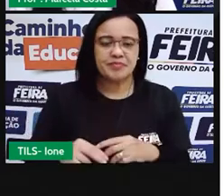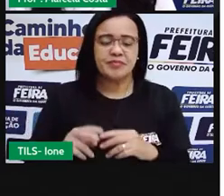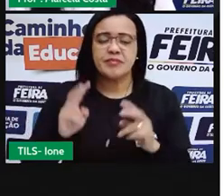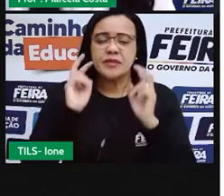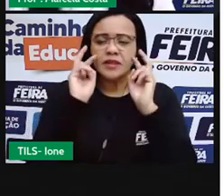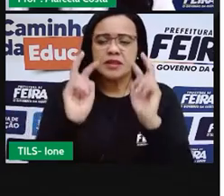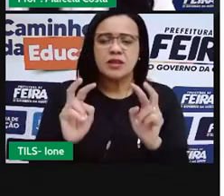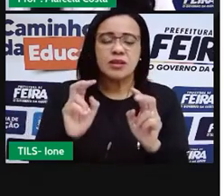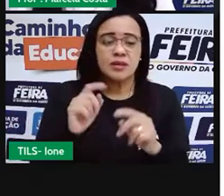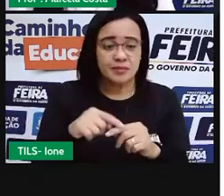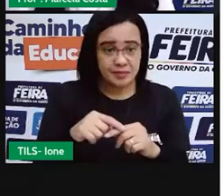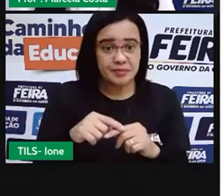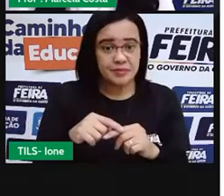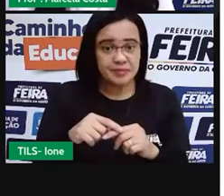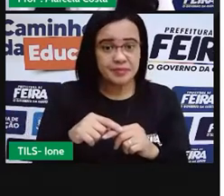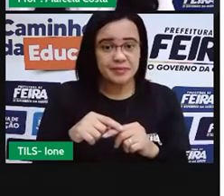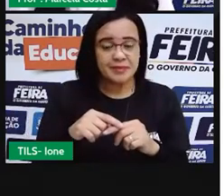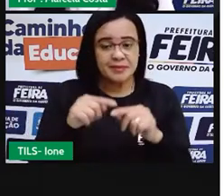triângulos,